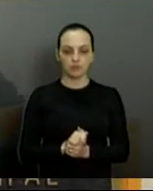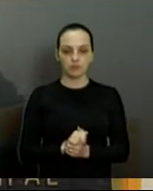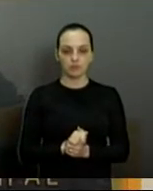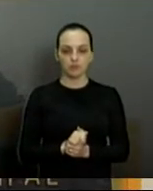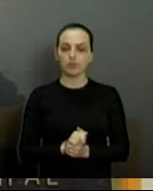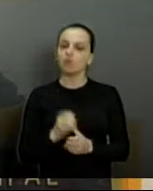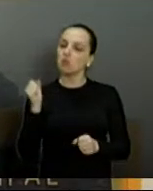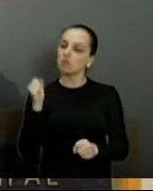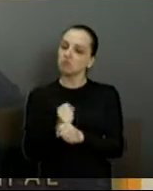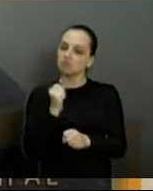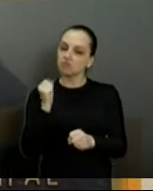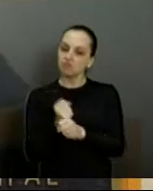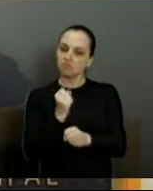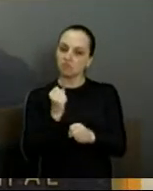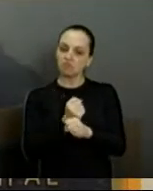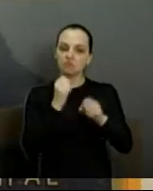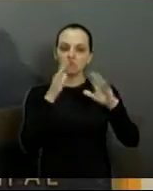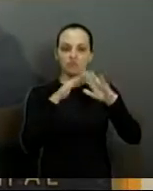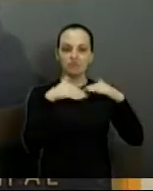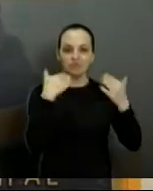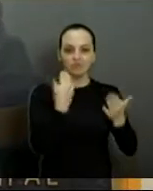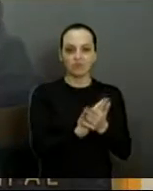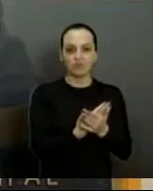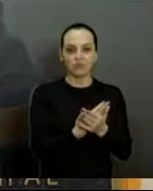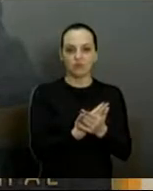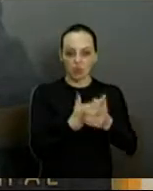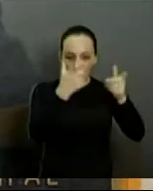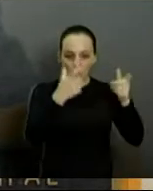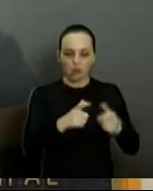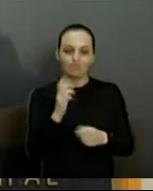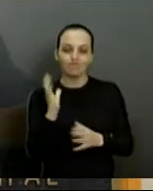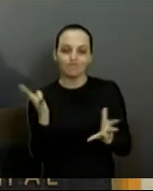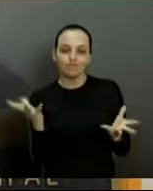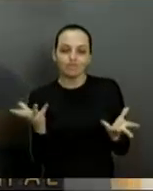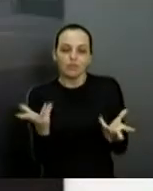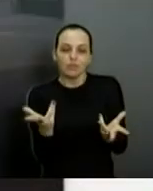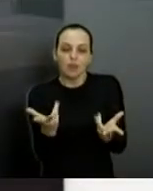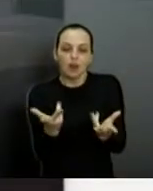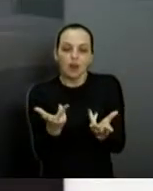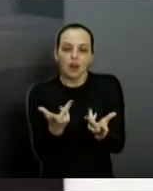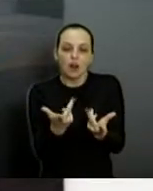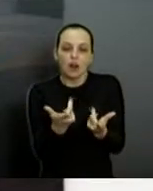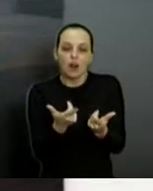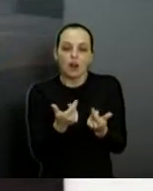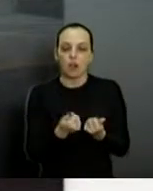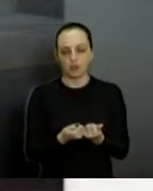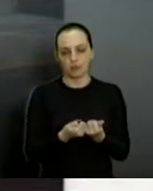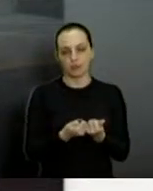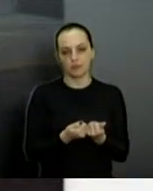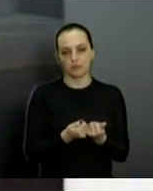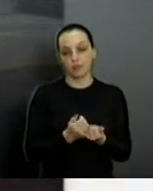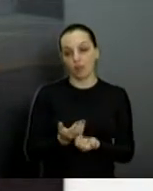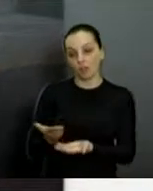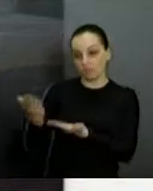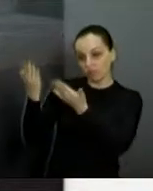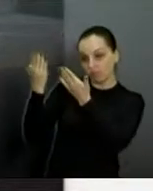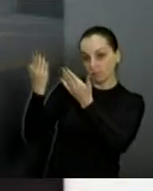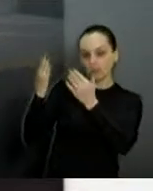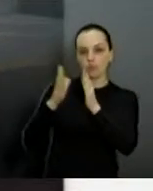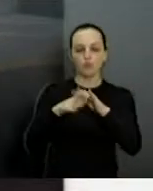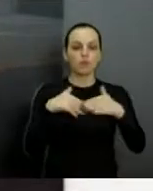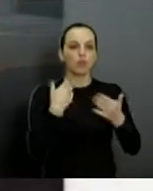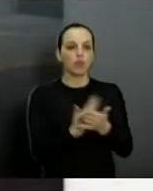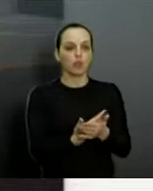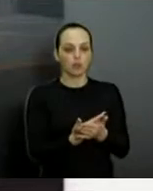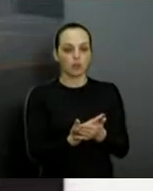ficou maravilhoso. Hoje o Colégio Interativo, que a minha esposa